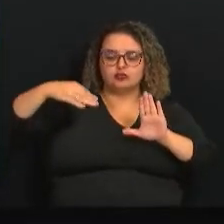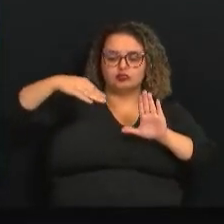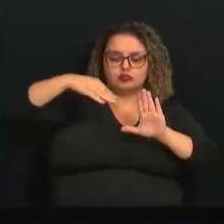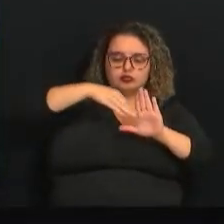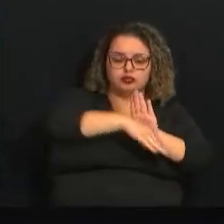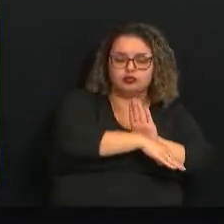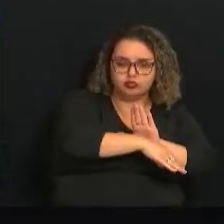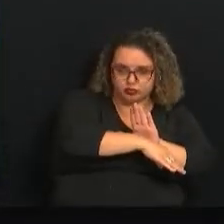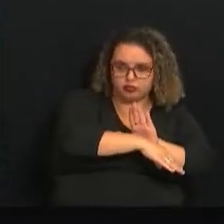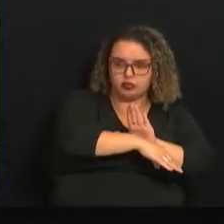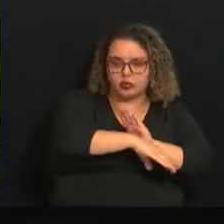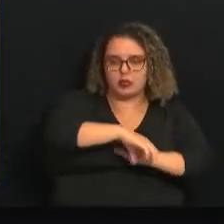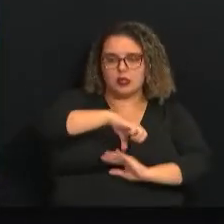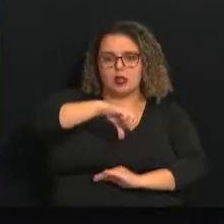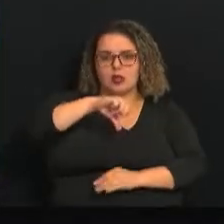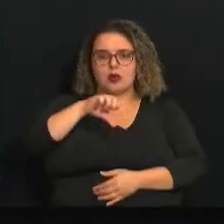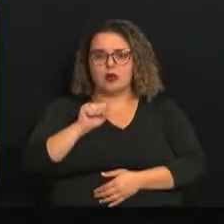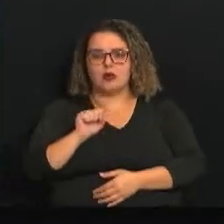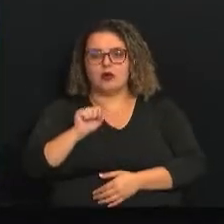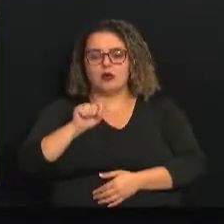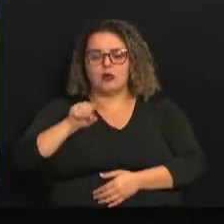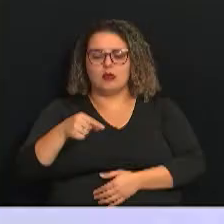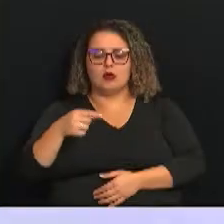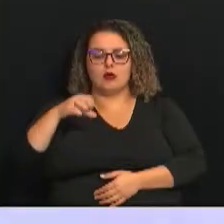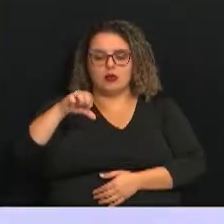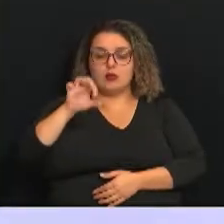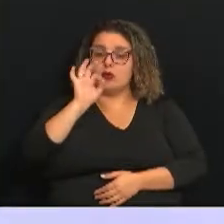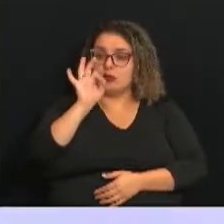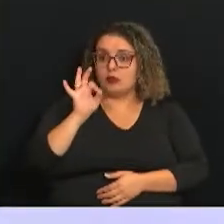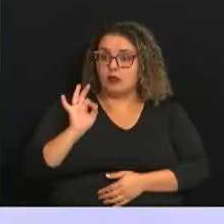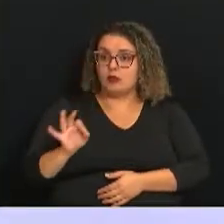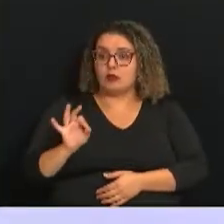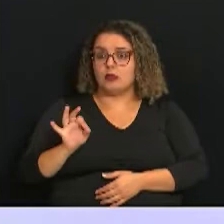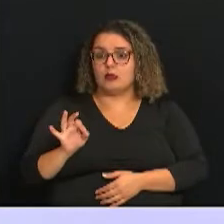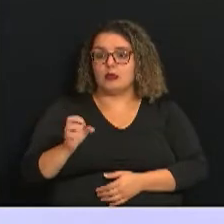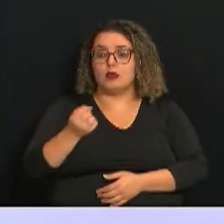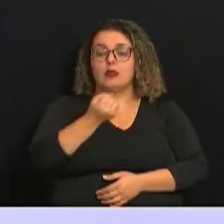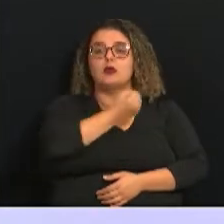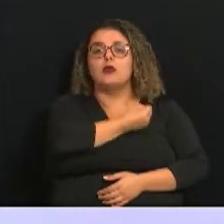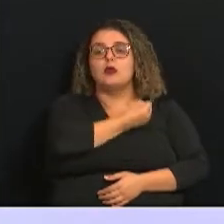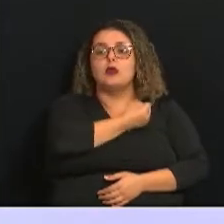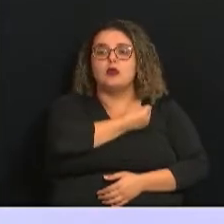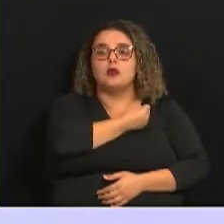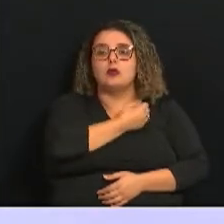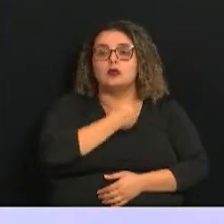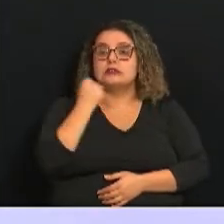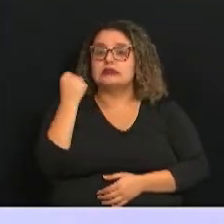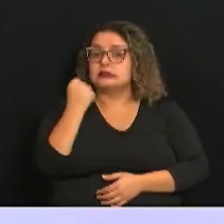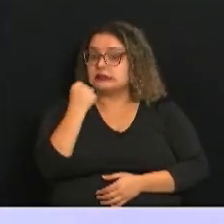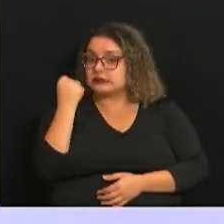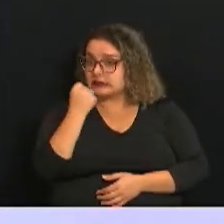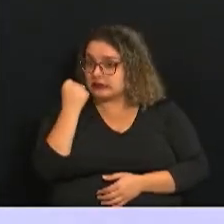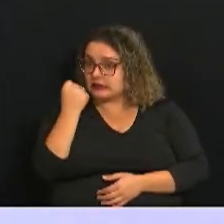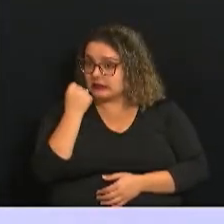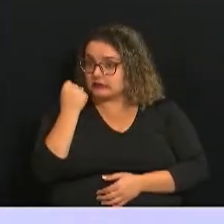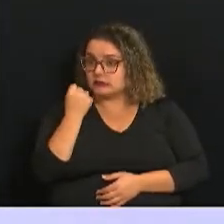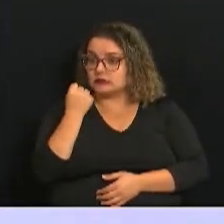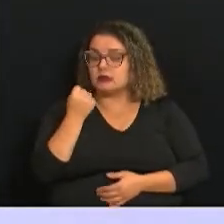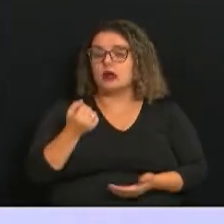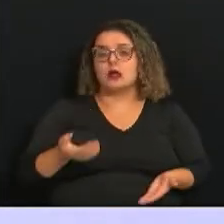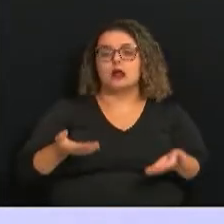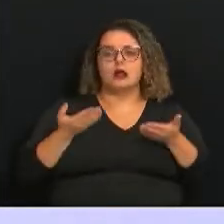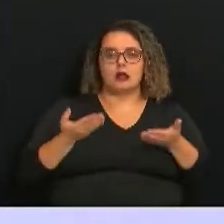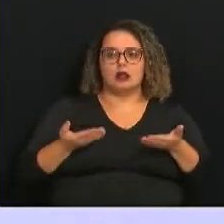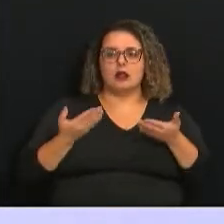de 98,9% no número de casos graves e casos leves